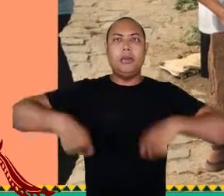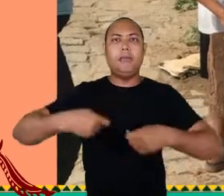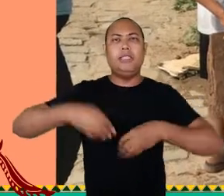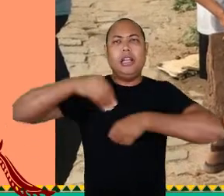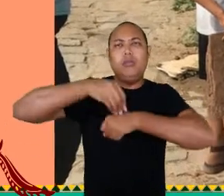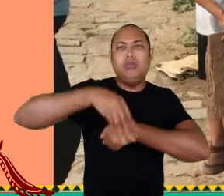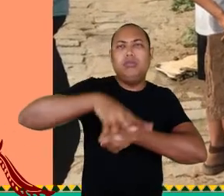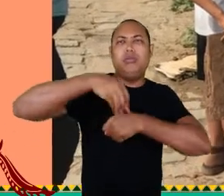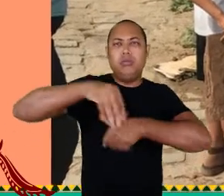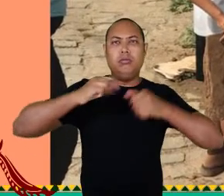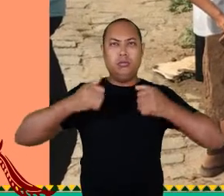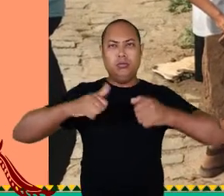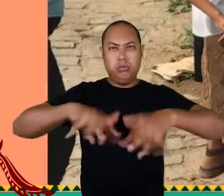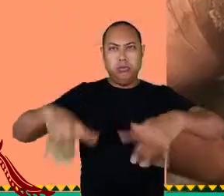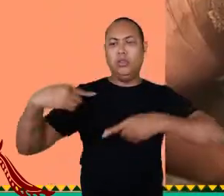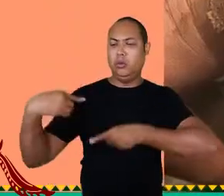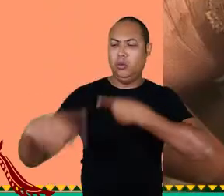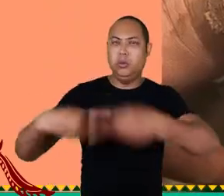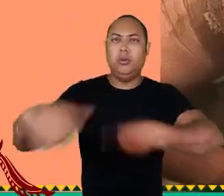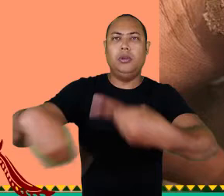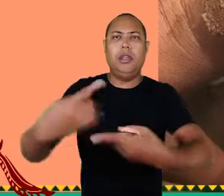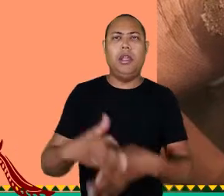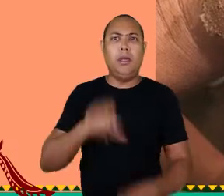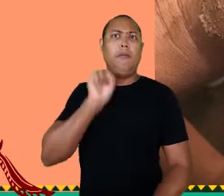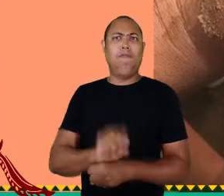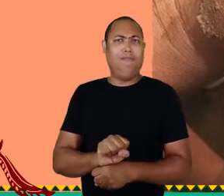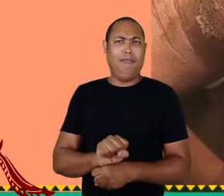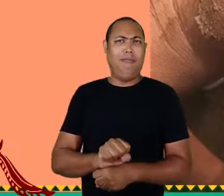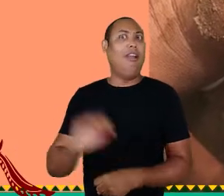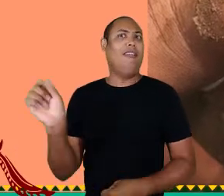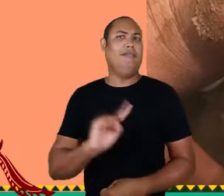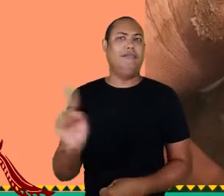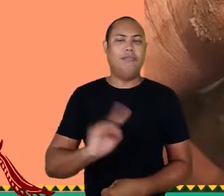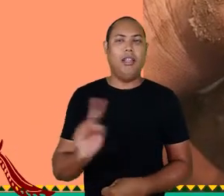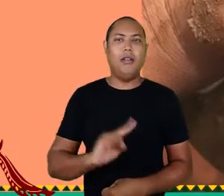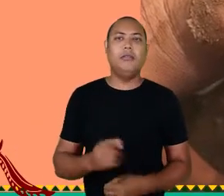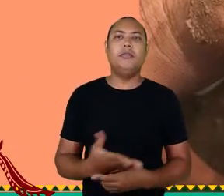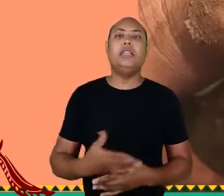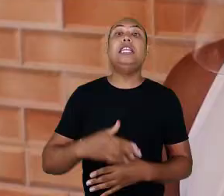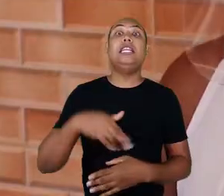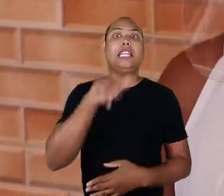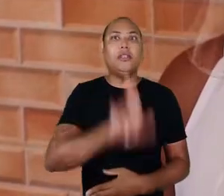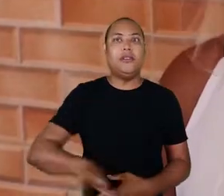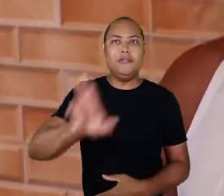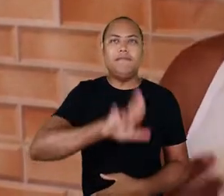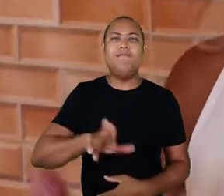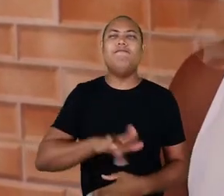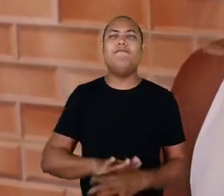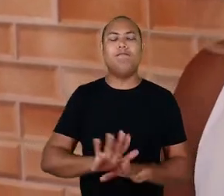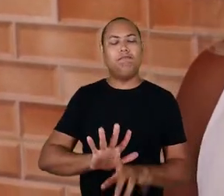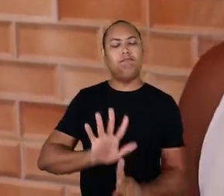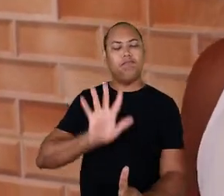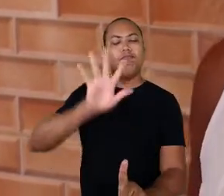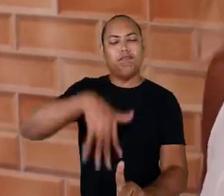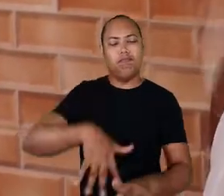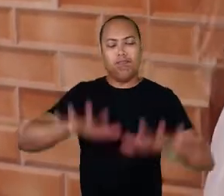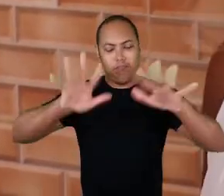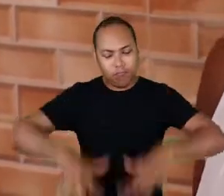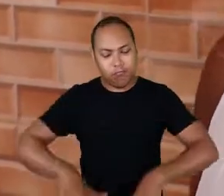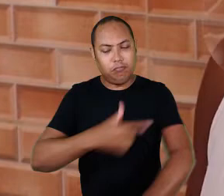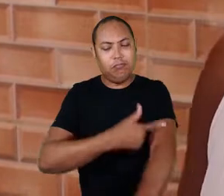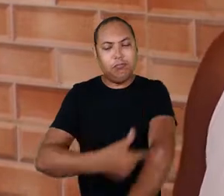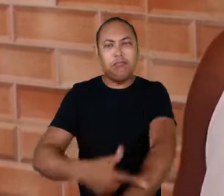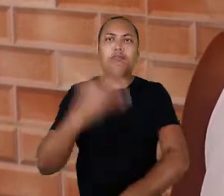que precisa ser passado de geração para geração, que não pode morrer. E a Universidade se